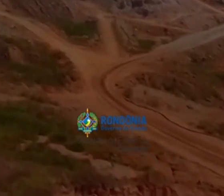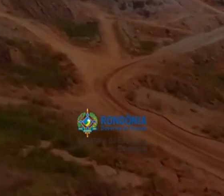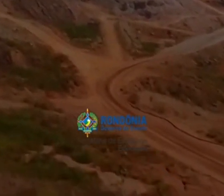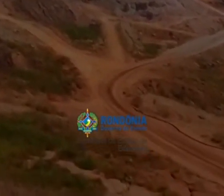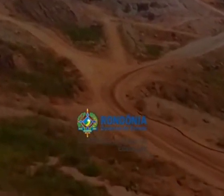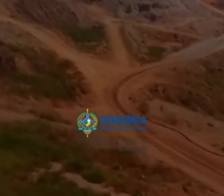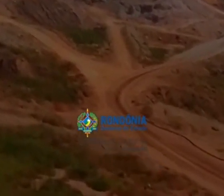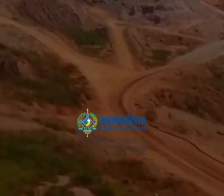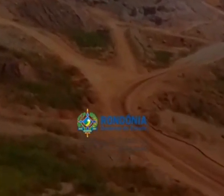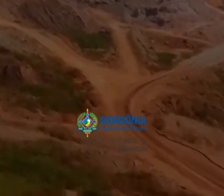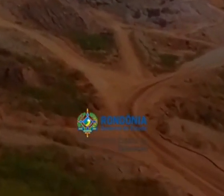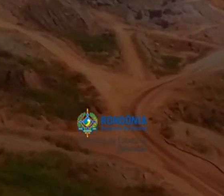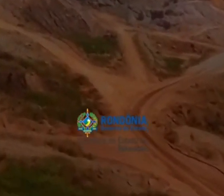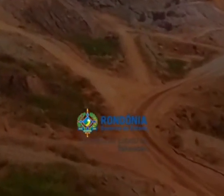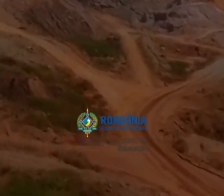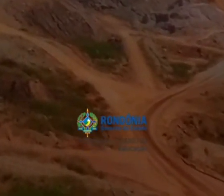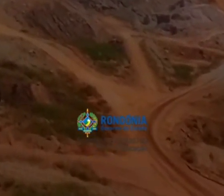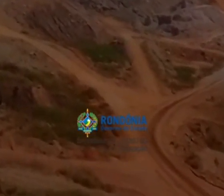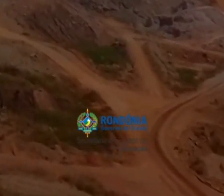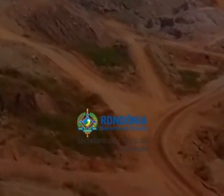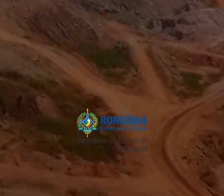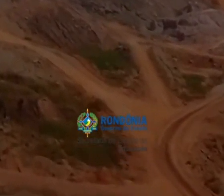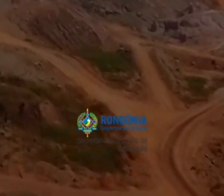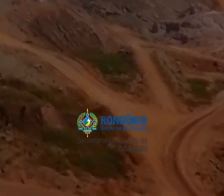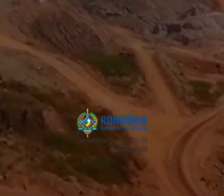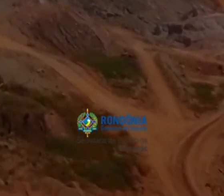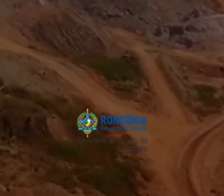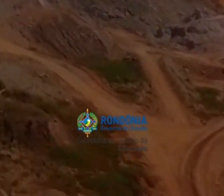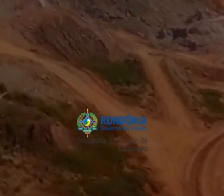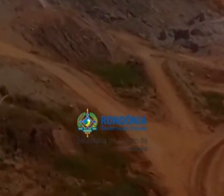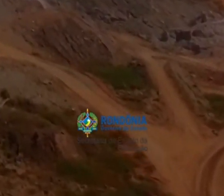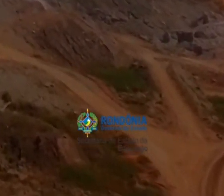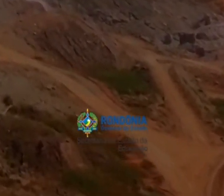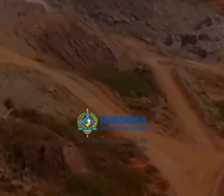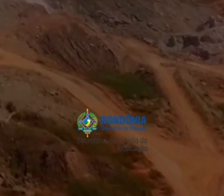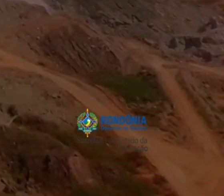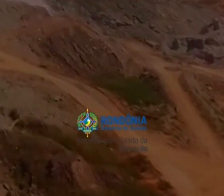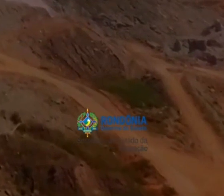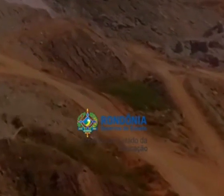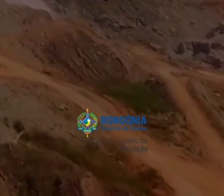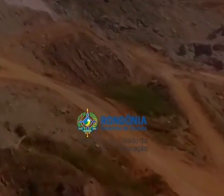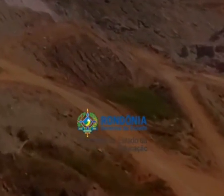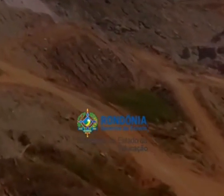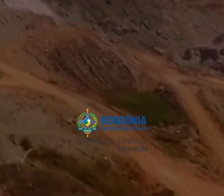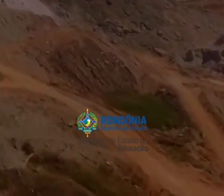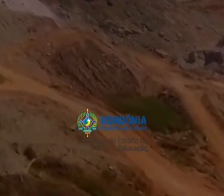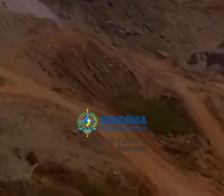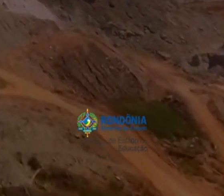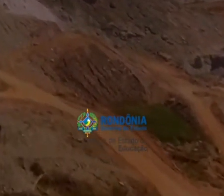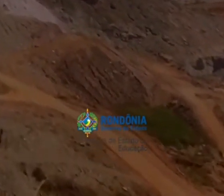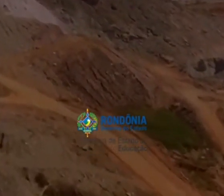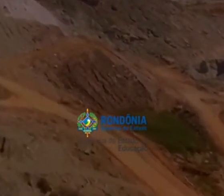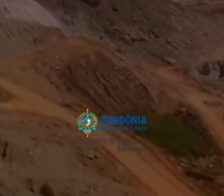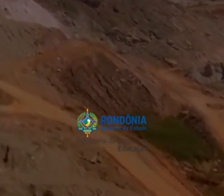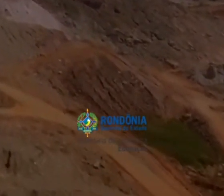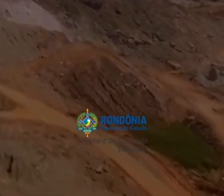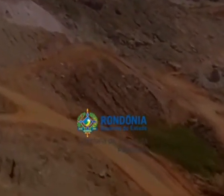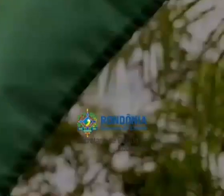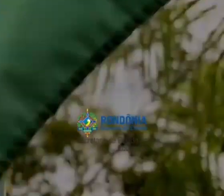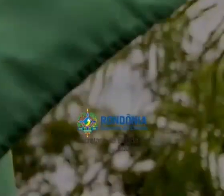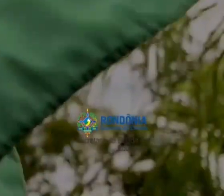senhor Moacimota. Os dois foram até 1959 os únicos a